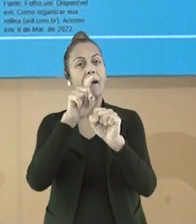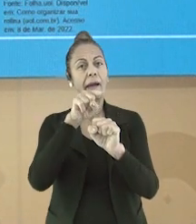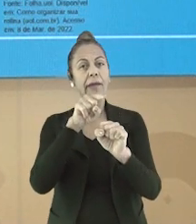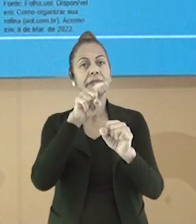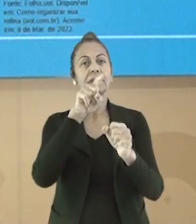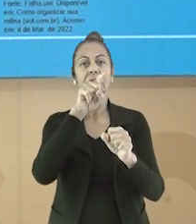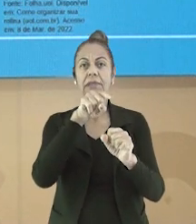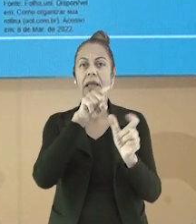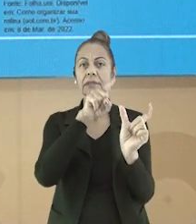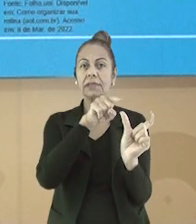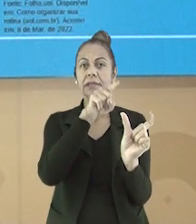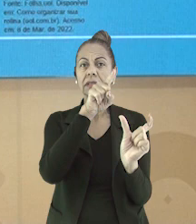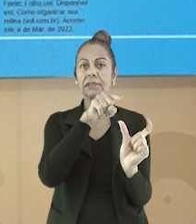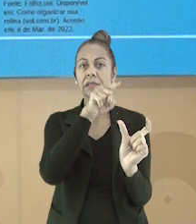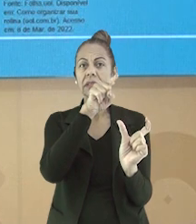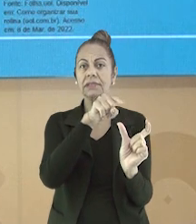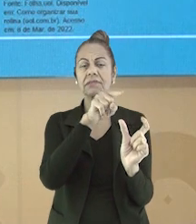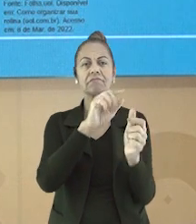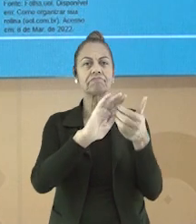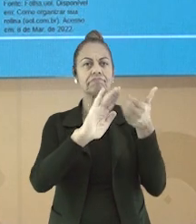acento, o som não mudou.